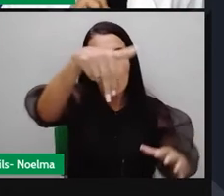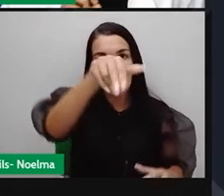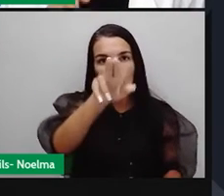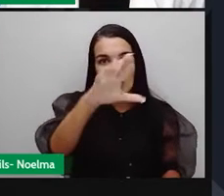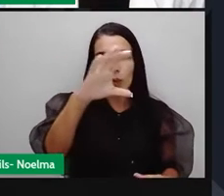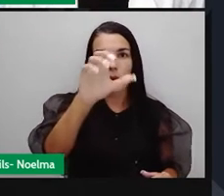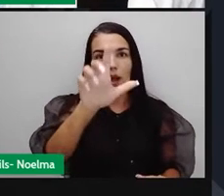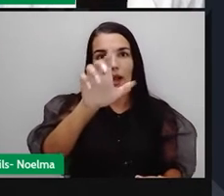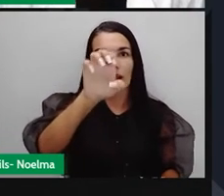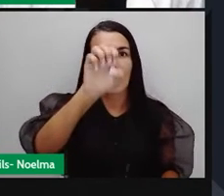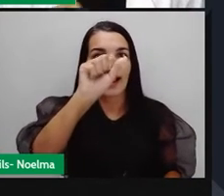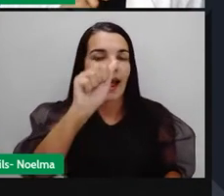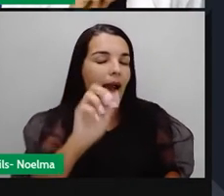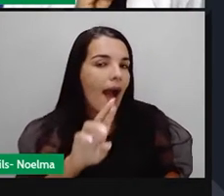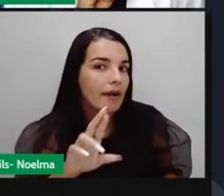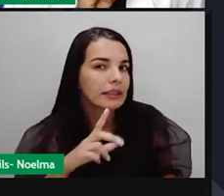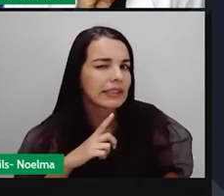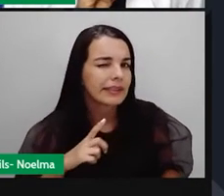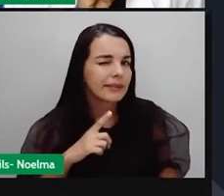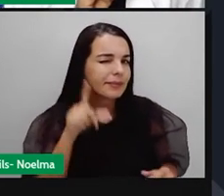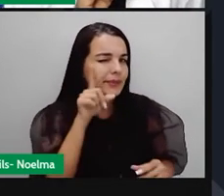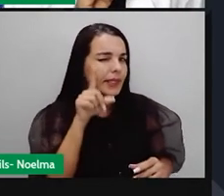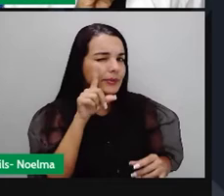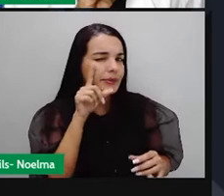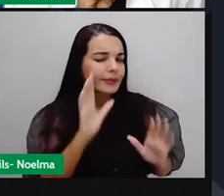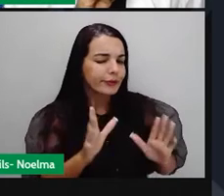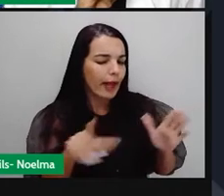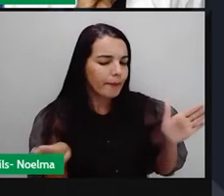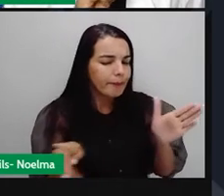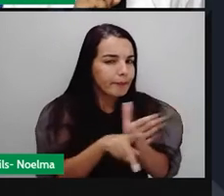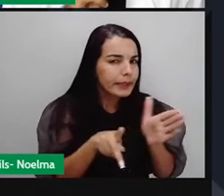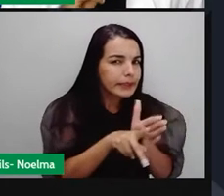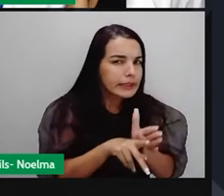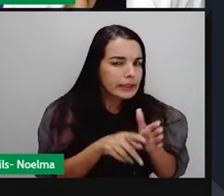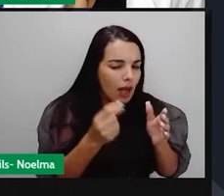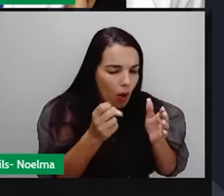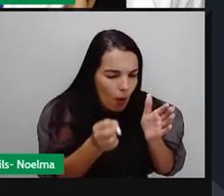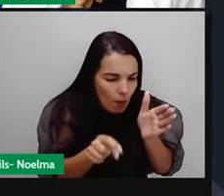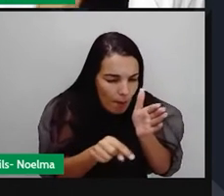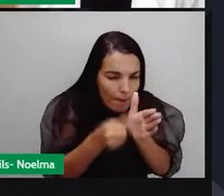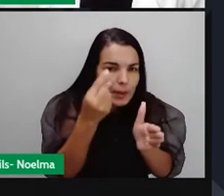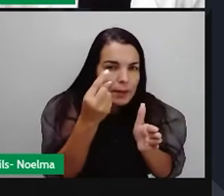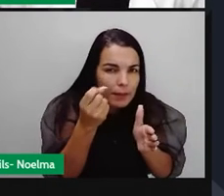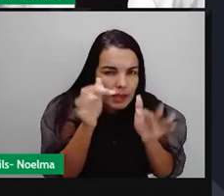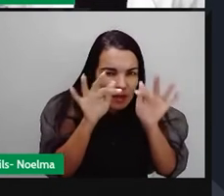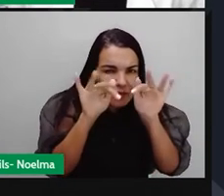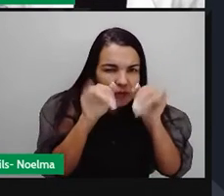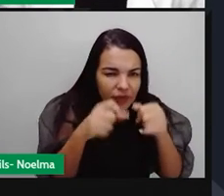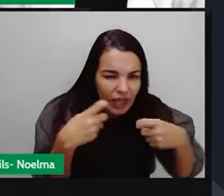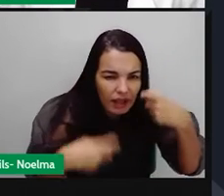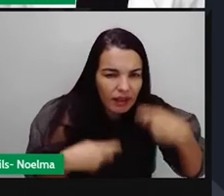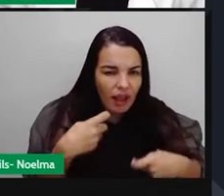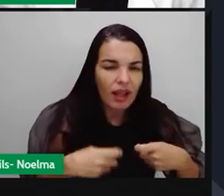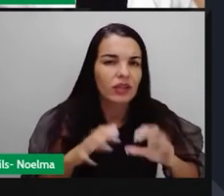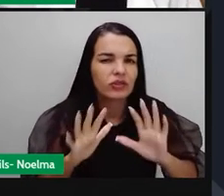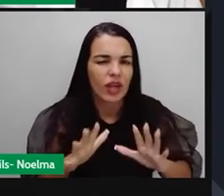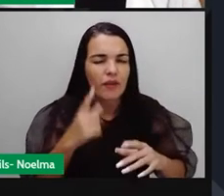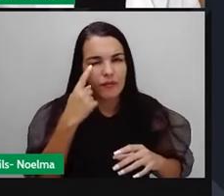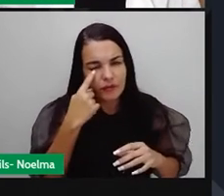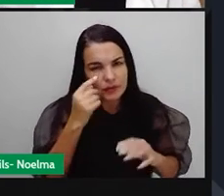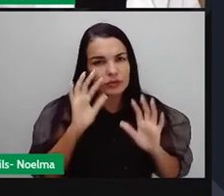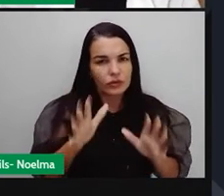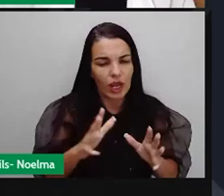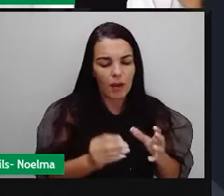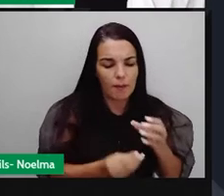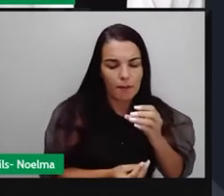Unidos já possuíam a bomba desde o fim da Segunda Guerra Mundial. Eu já falei disso. Eles jogaram bombas em Hiroshima e